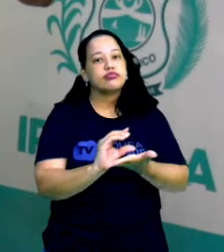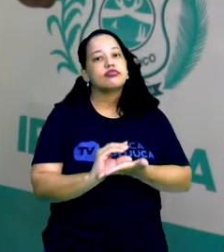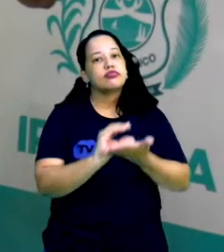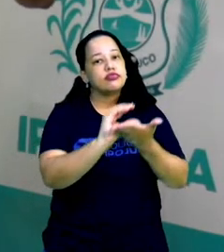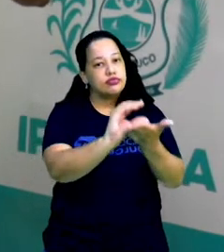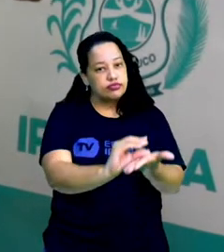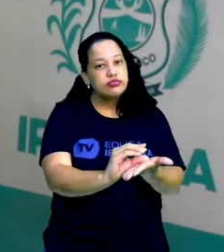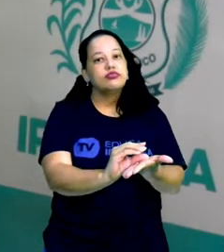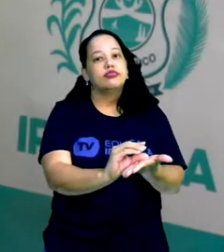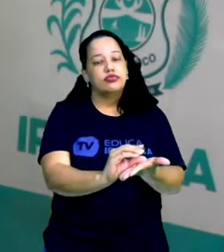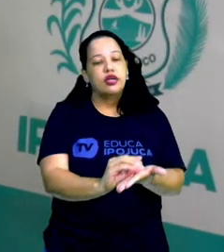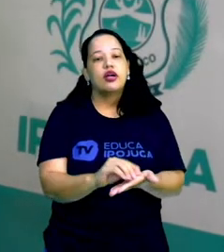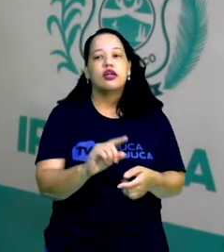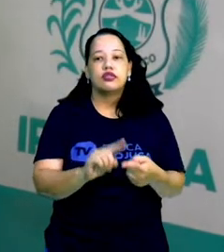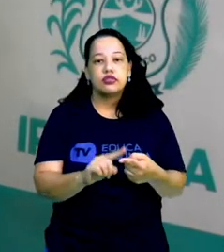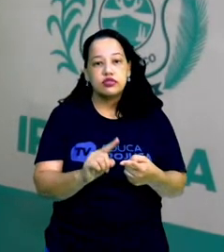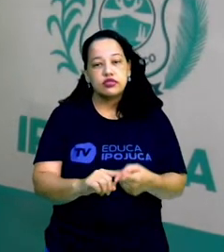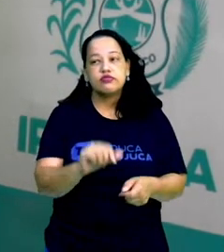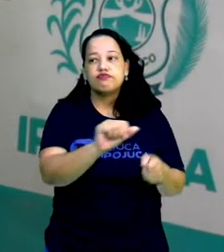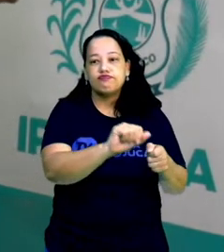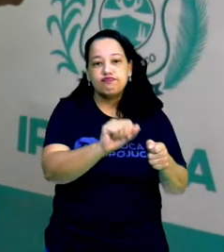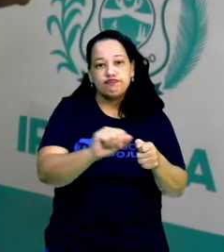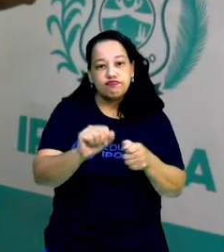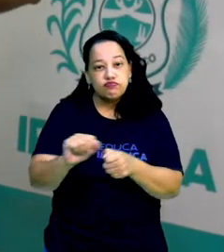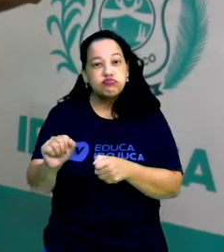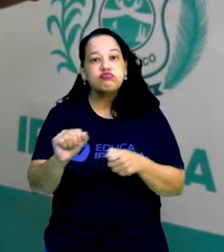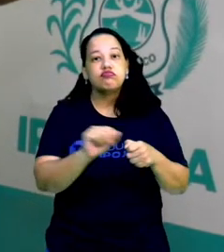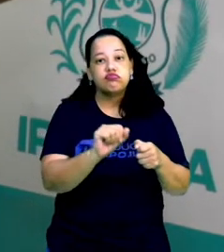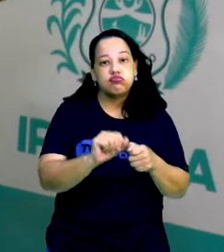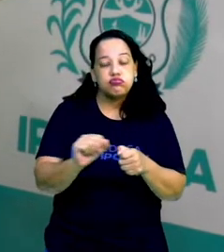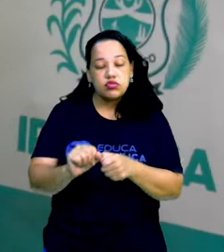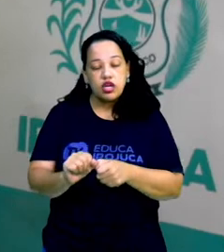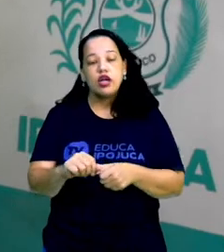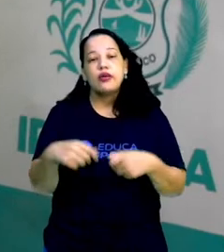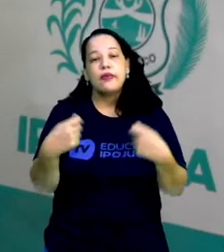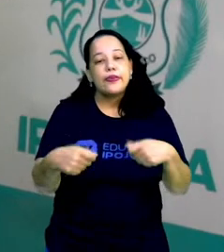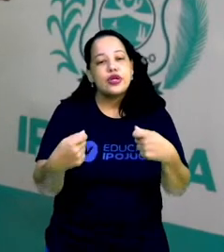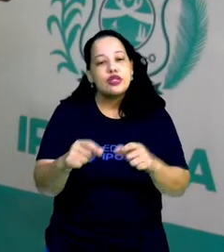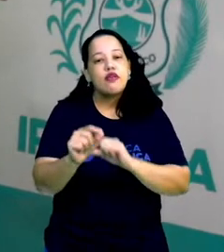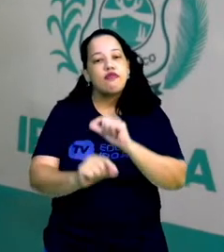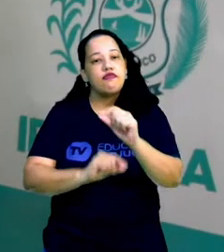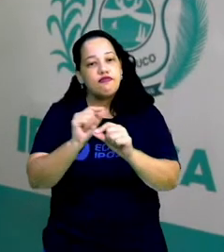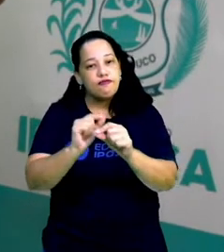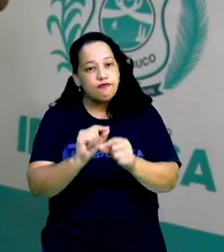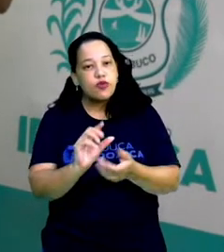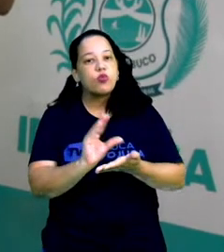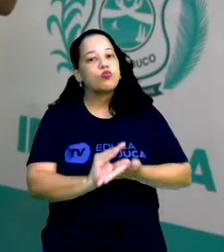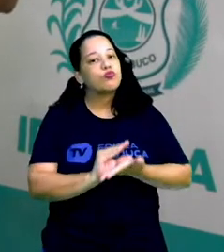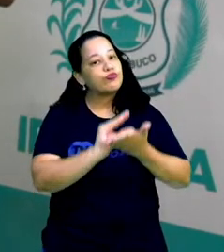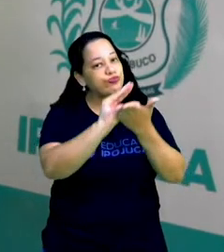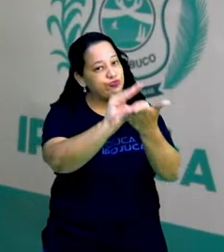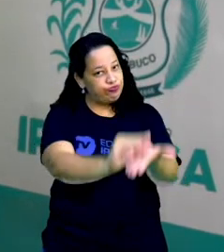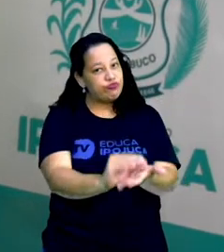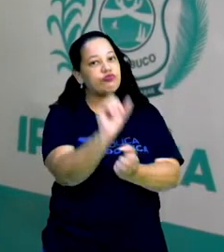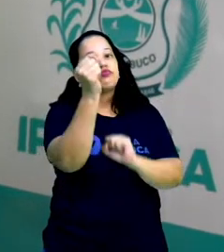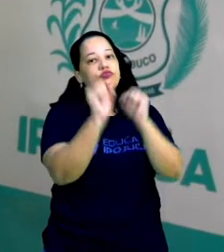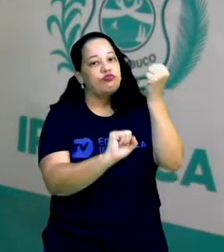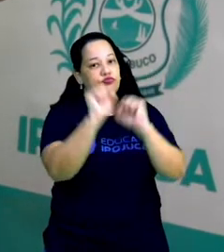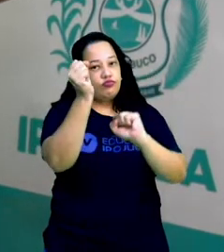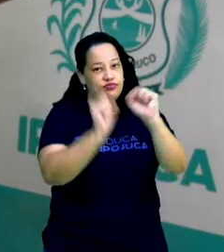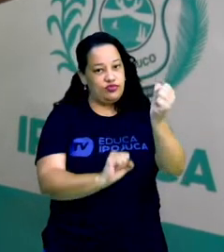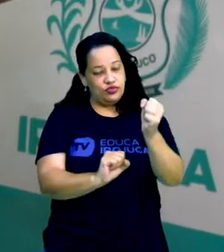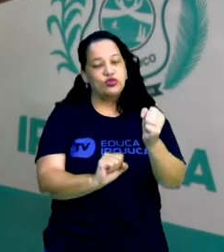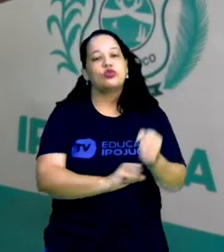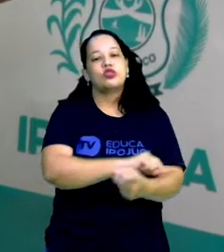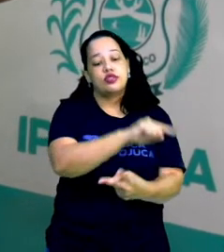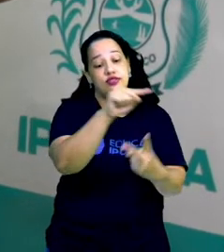larga escala. E para que essa produção ocorresse, ele precisava investir na indústria. Foi o que aconteceu na segunda